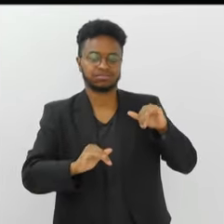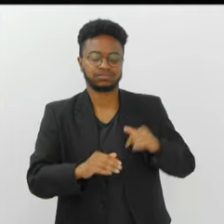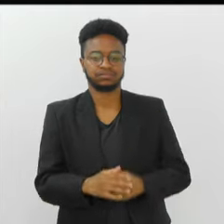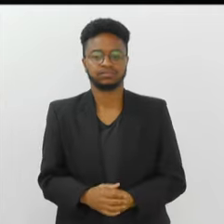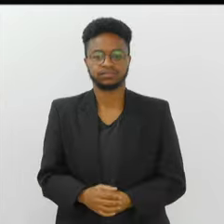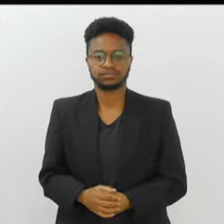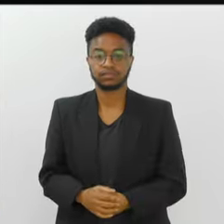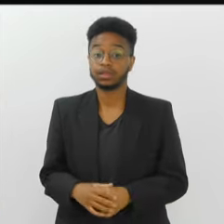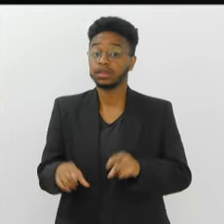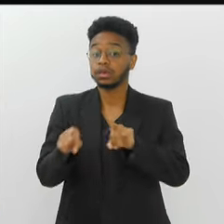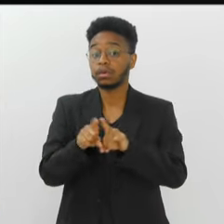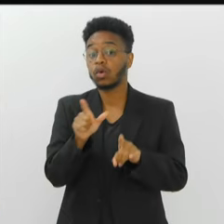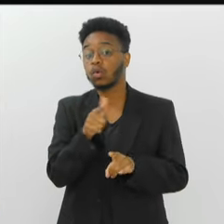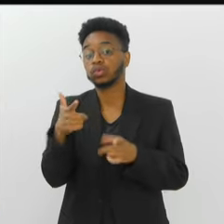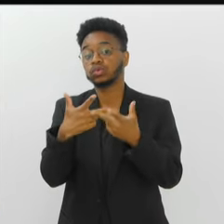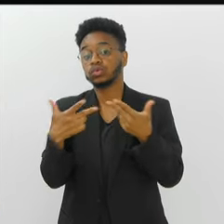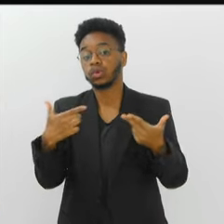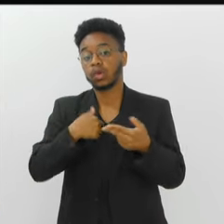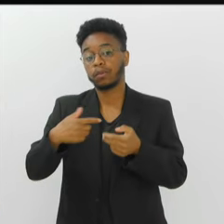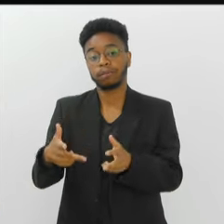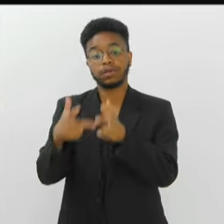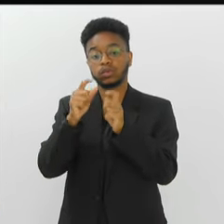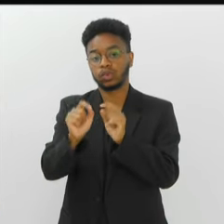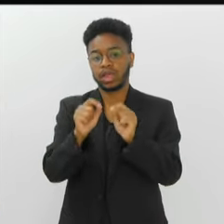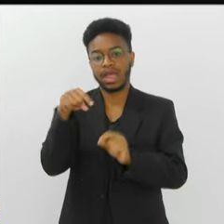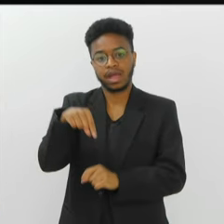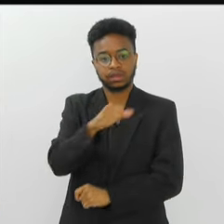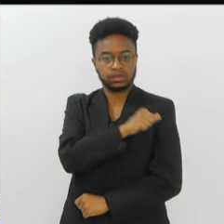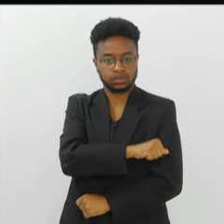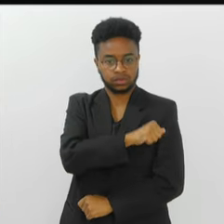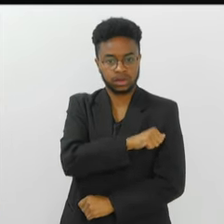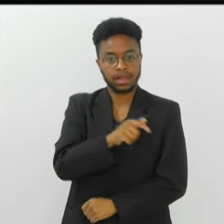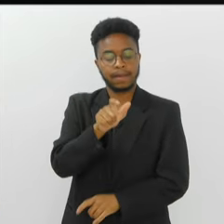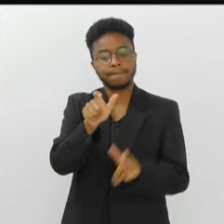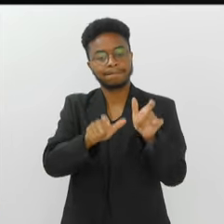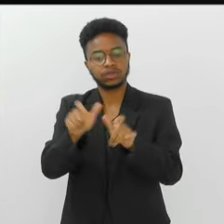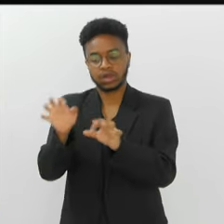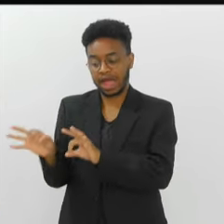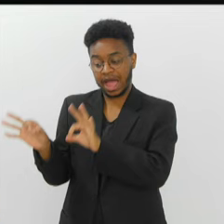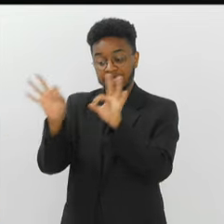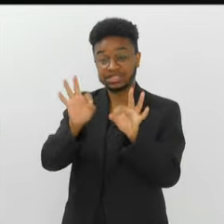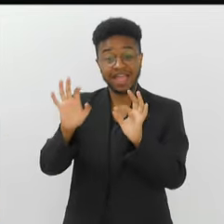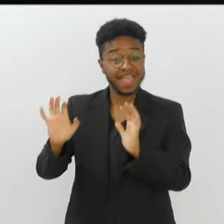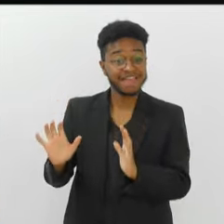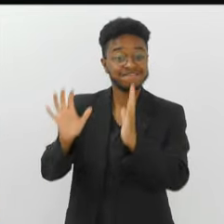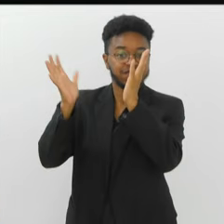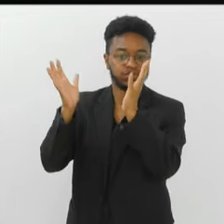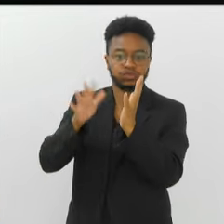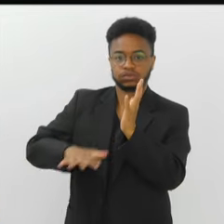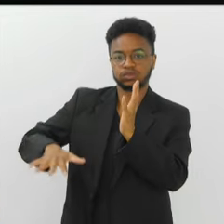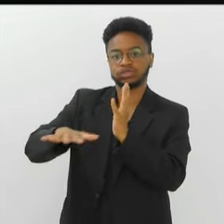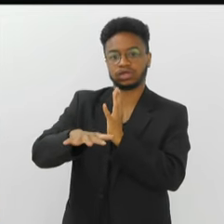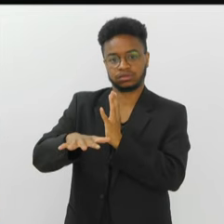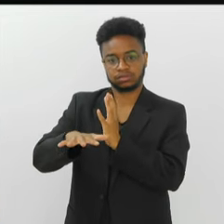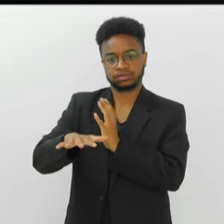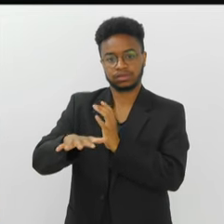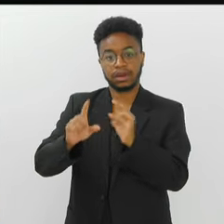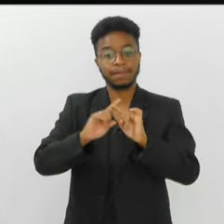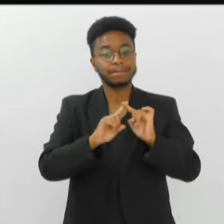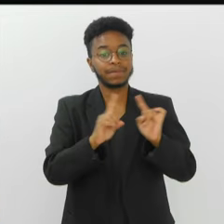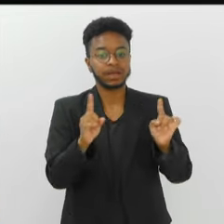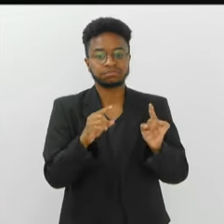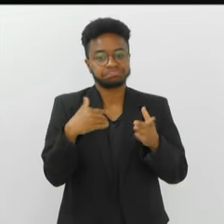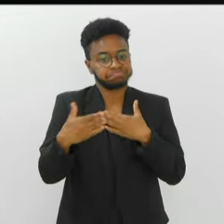parte. E outra coisa que eu reparo muito é que aqui no Rio o espectador vai para assistir uma festa como um todo.